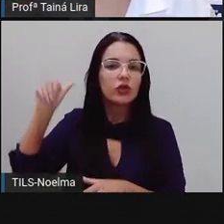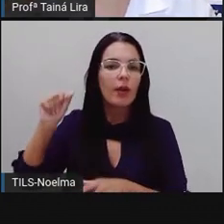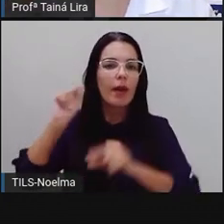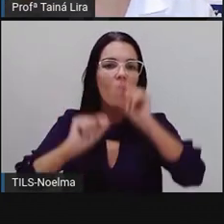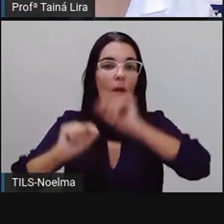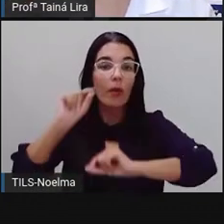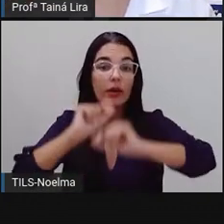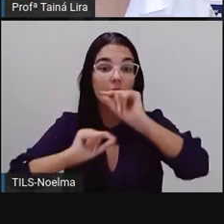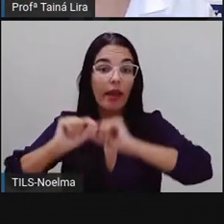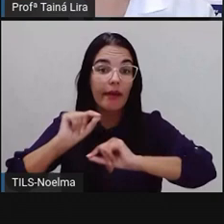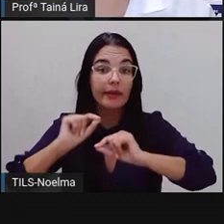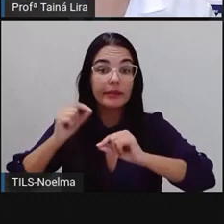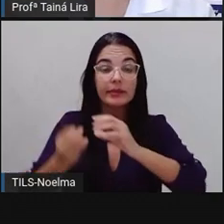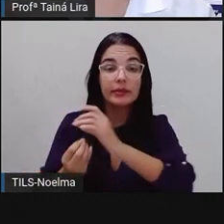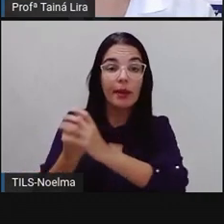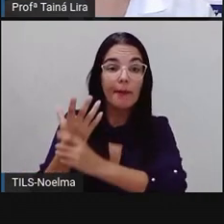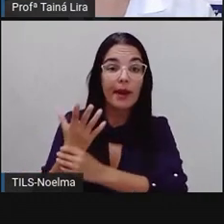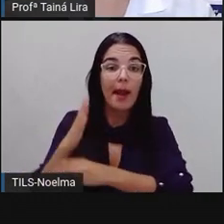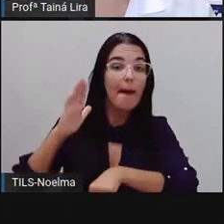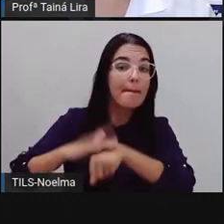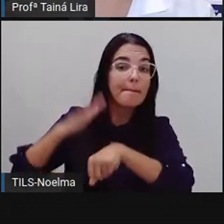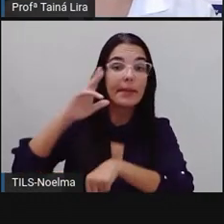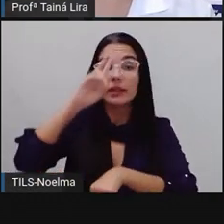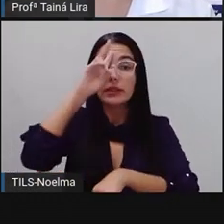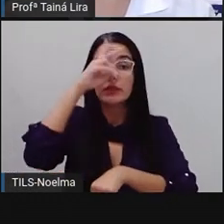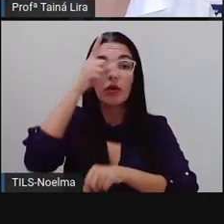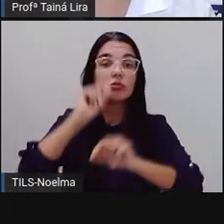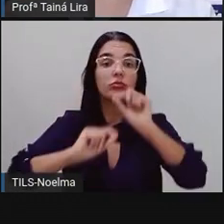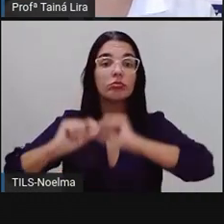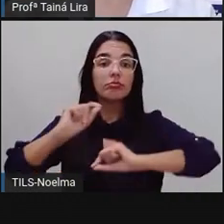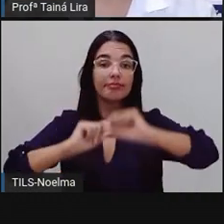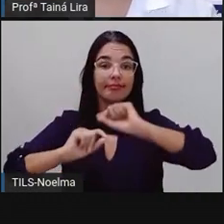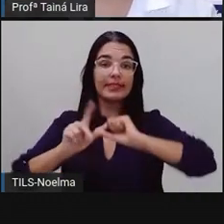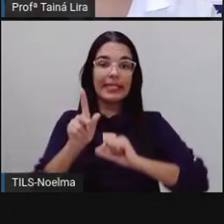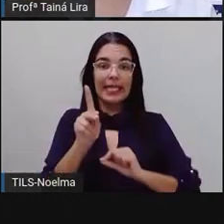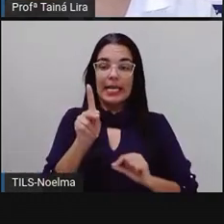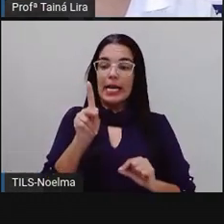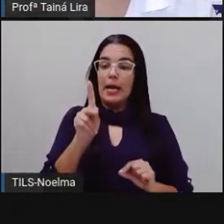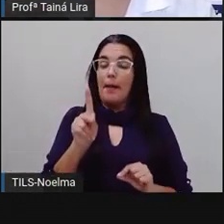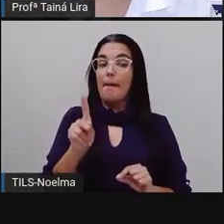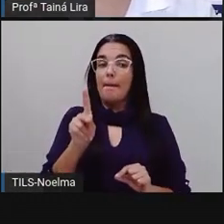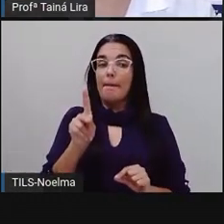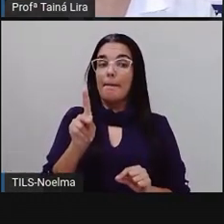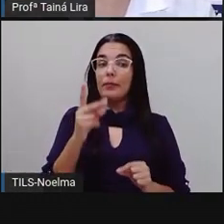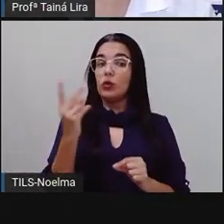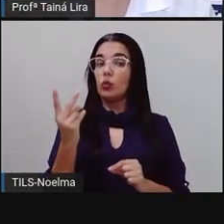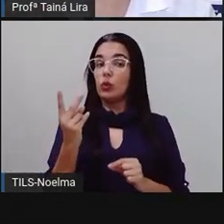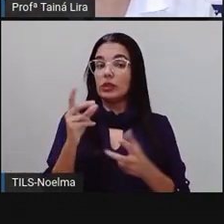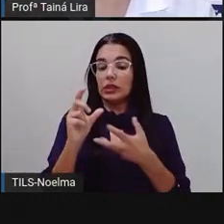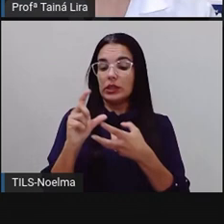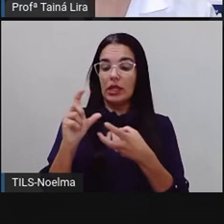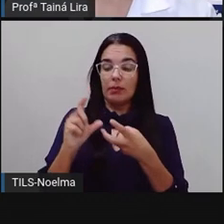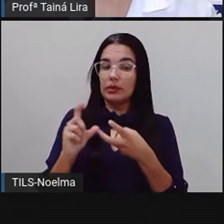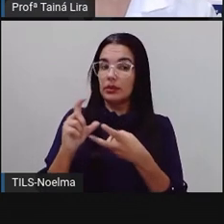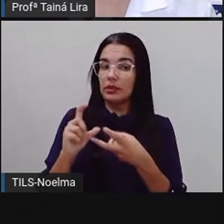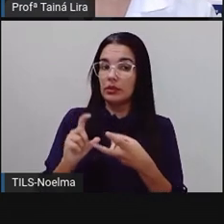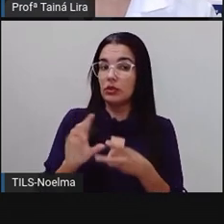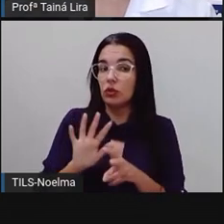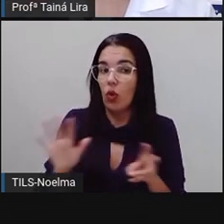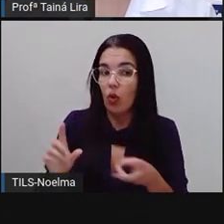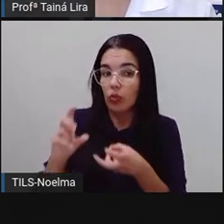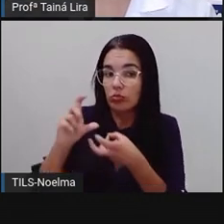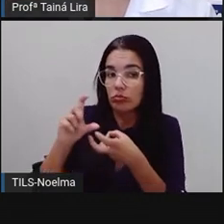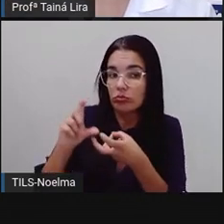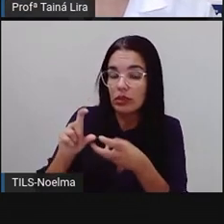para descobrir quem é a sílaba mais forte. Nós vimos que pato é formado por duas sílabas, né? Então,